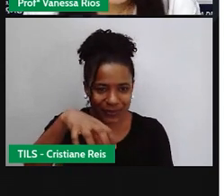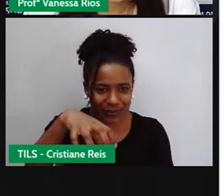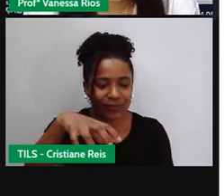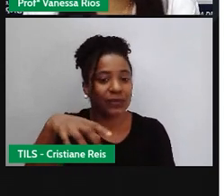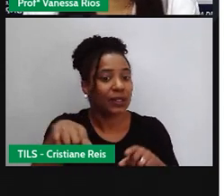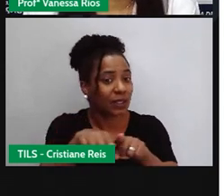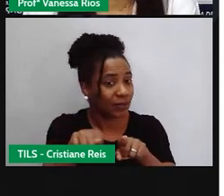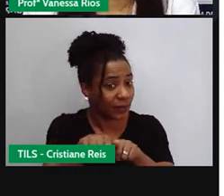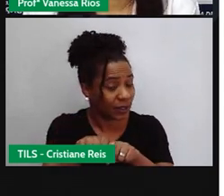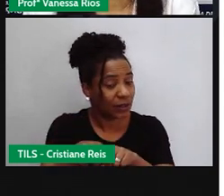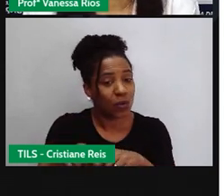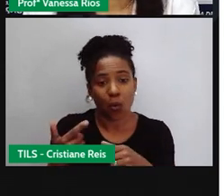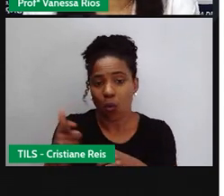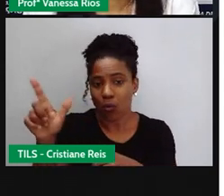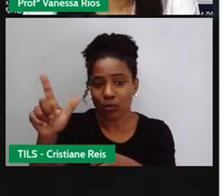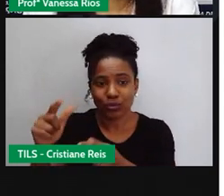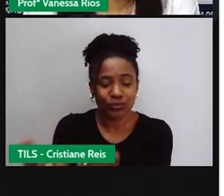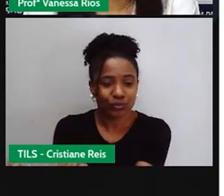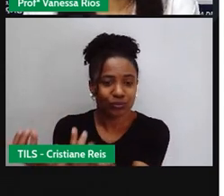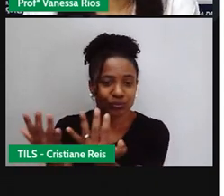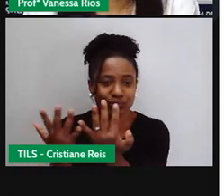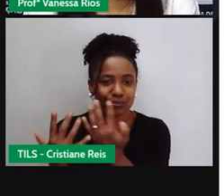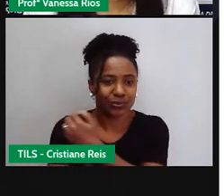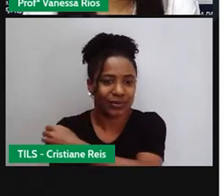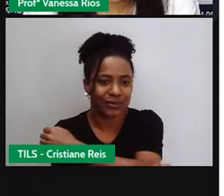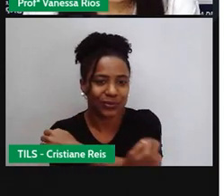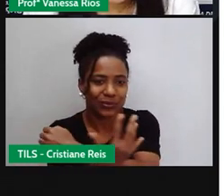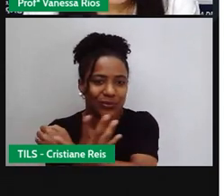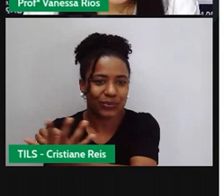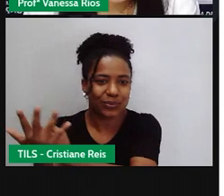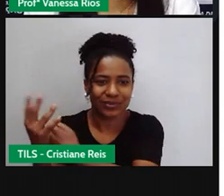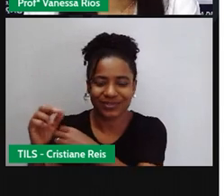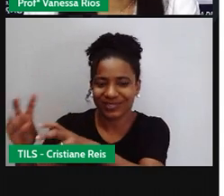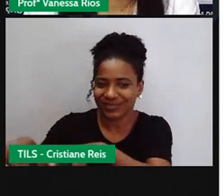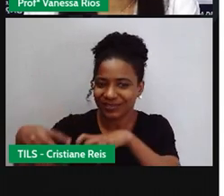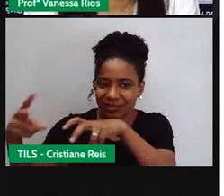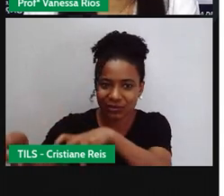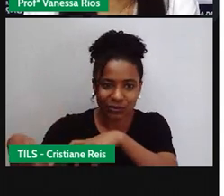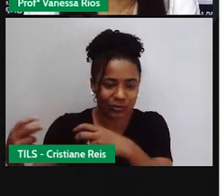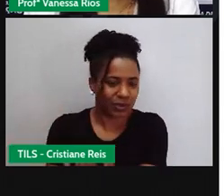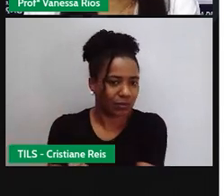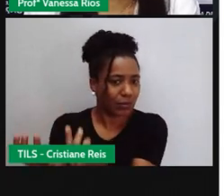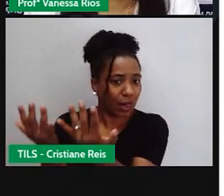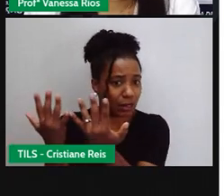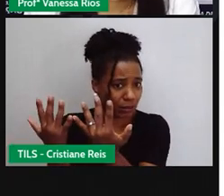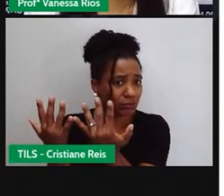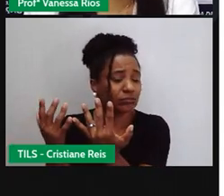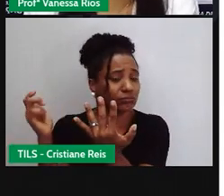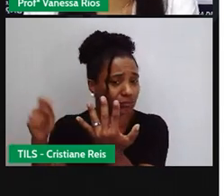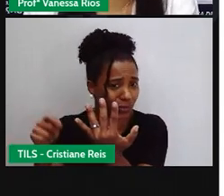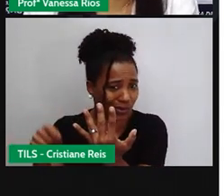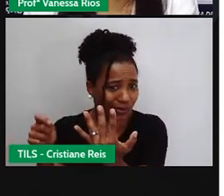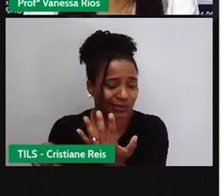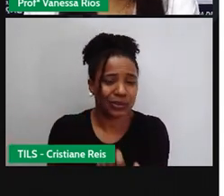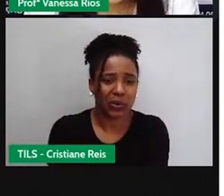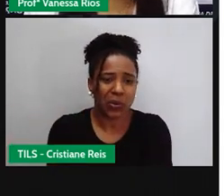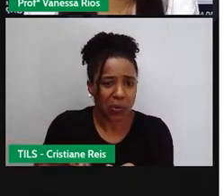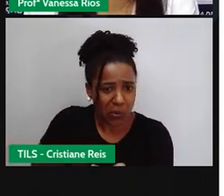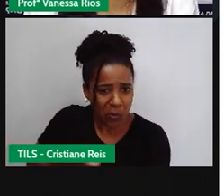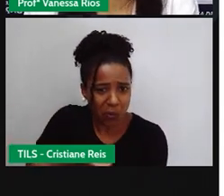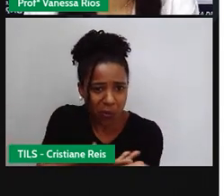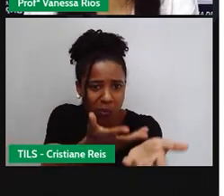agrícolas. E a gente vê aí uma variedade muito grande de produtos, hoje em dia, que já começam a ser